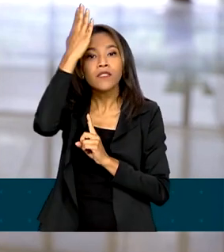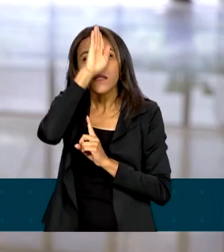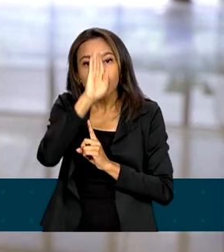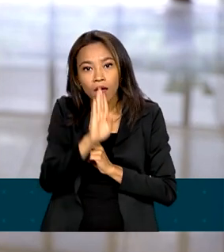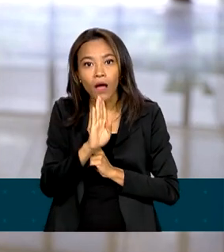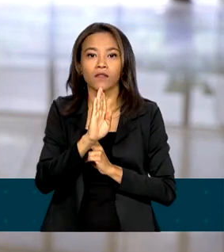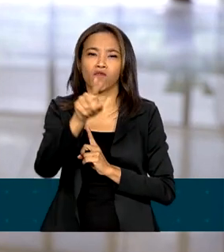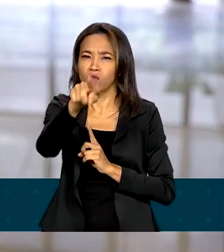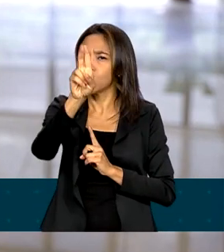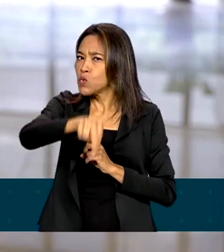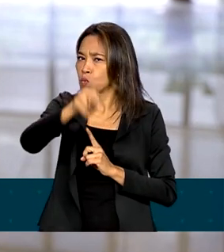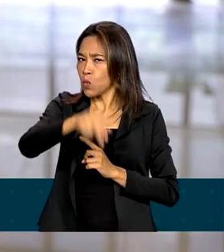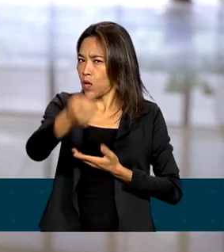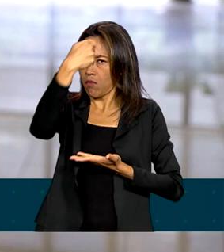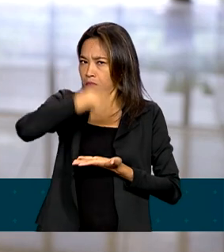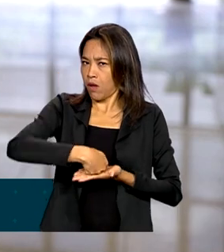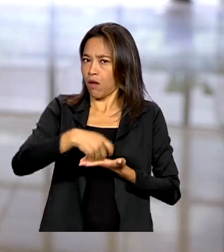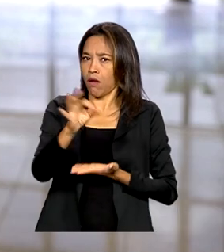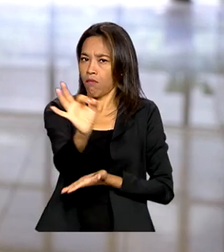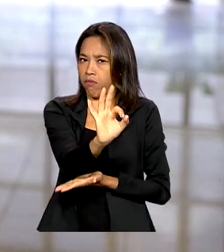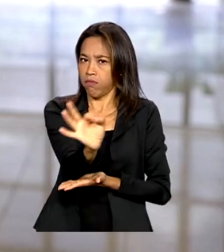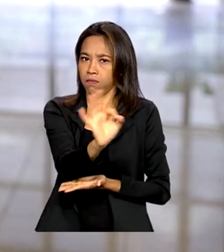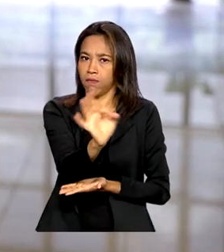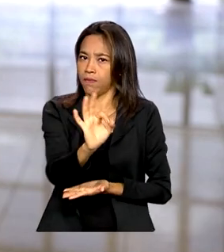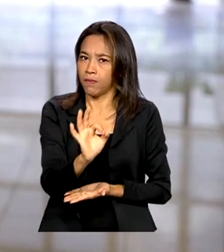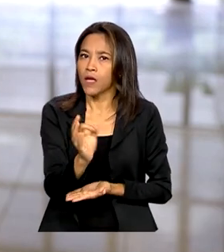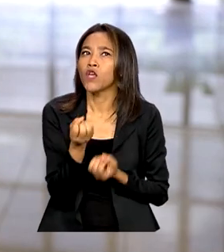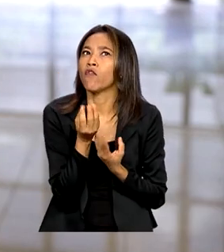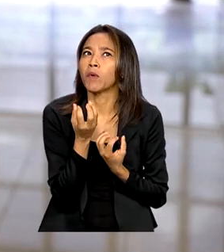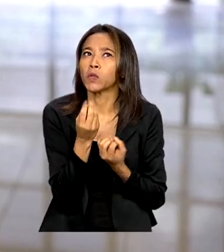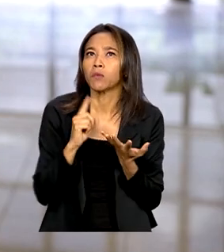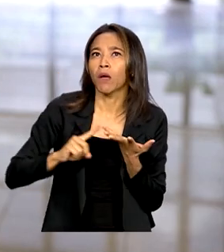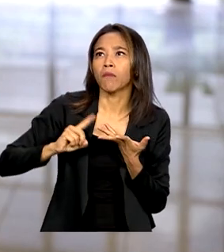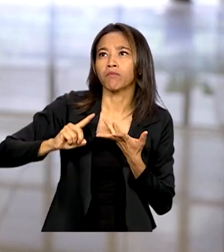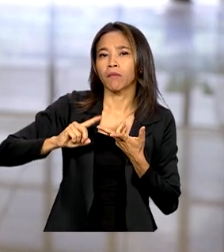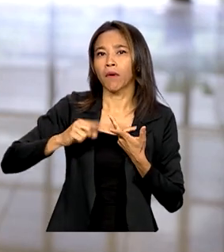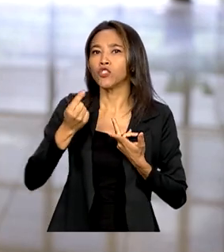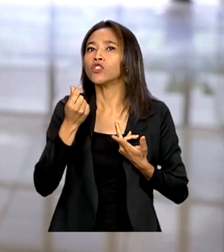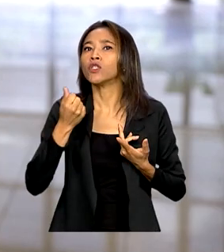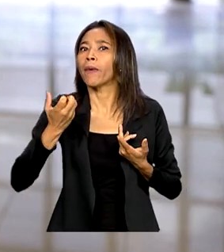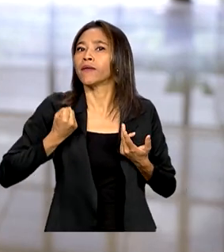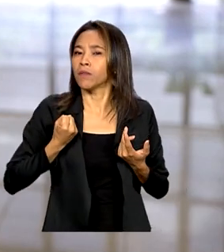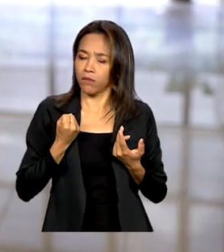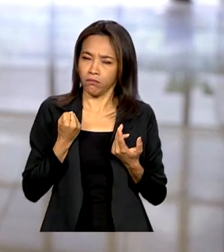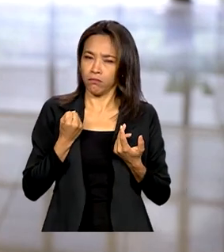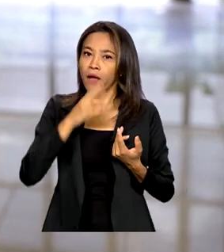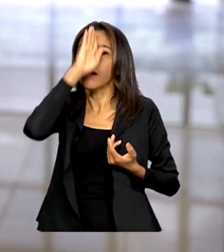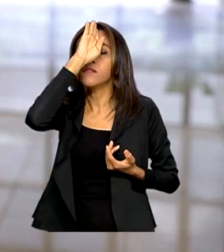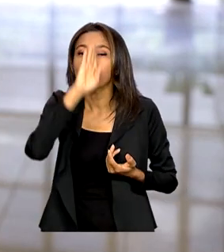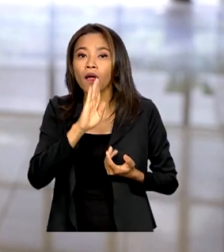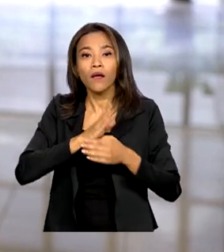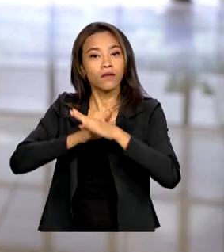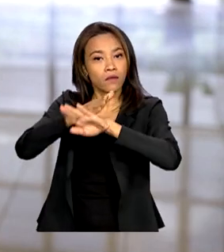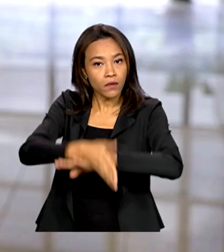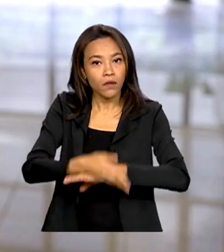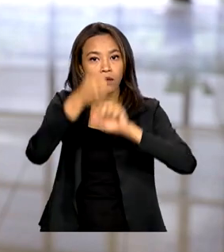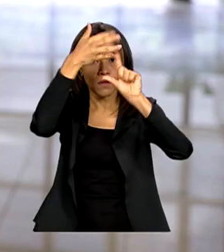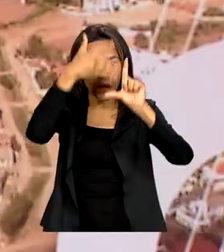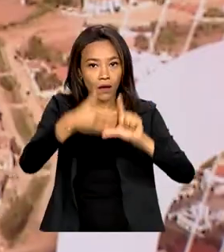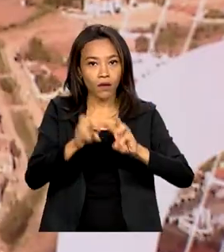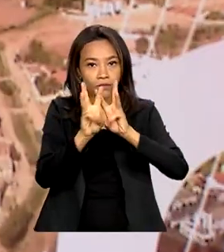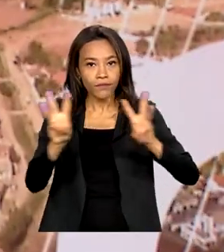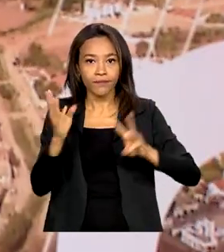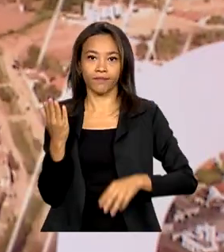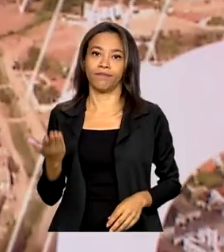deve pagar para ter informações sobre valores a receber. A consulta é gratuita, feita no site do Banco Central.